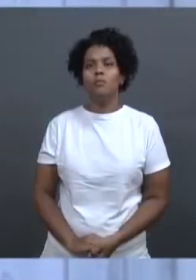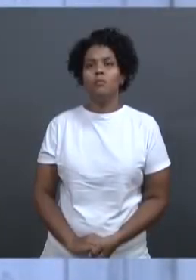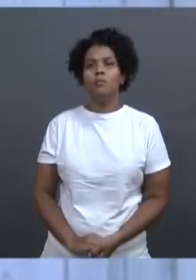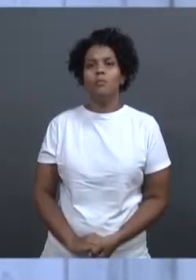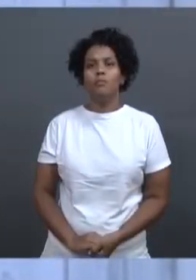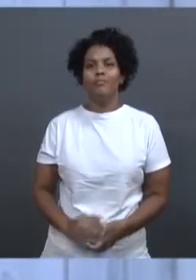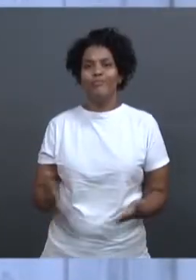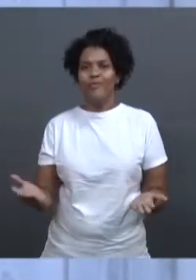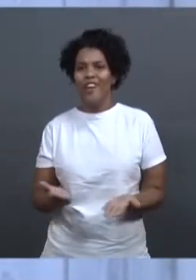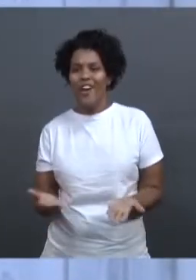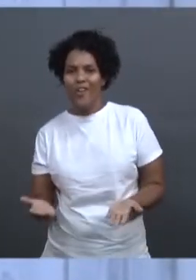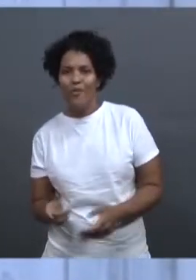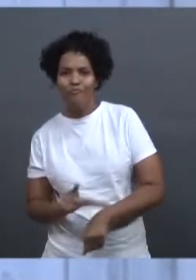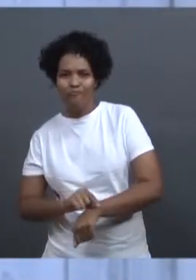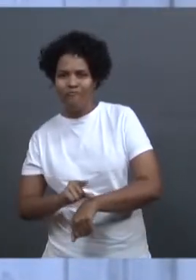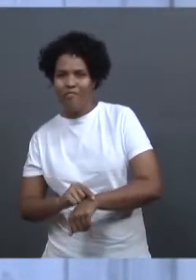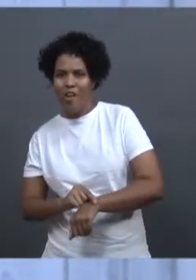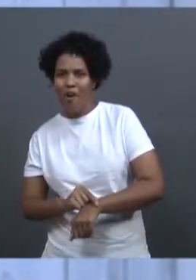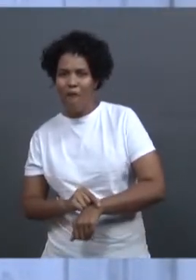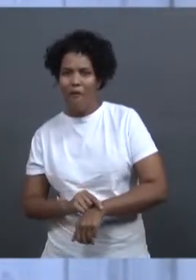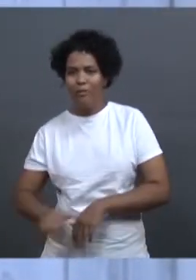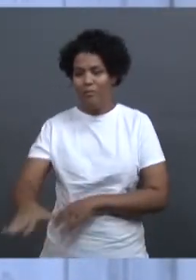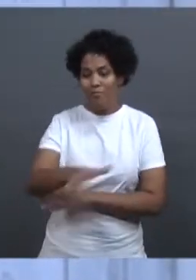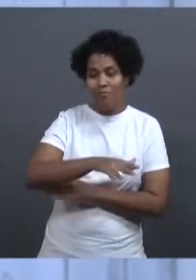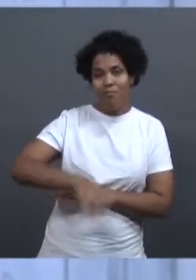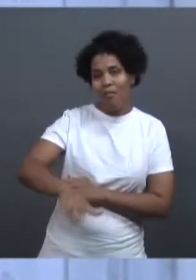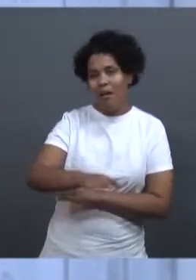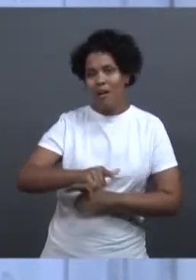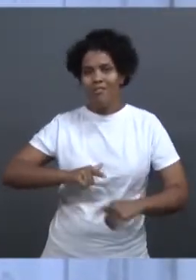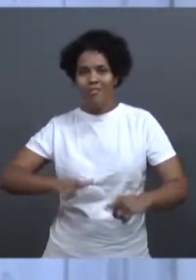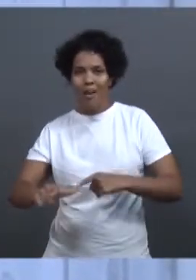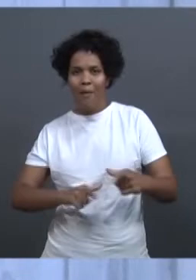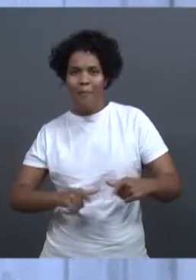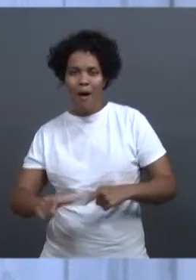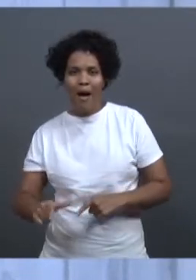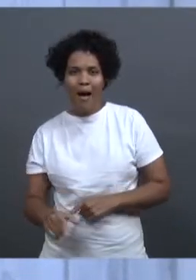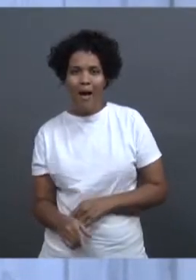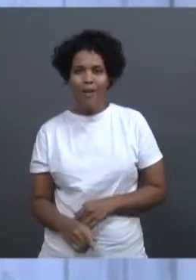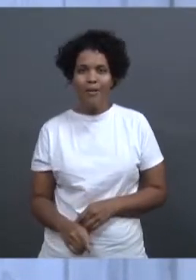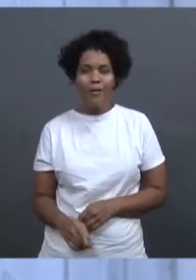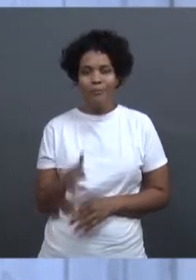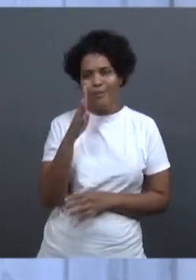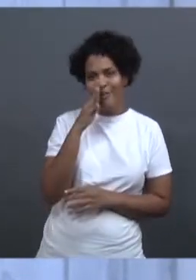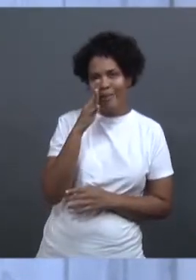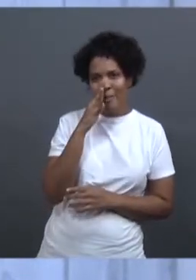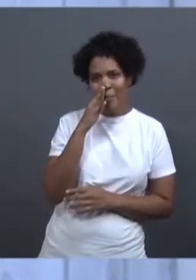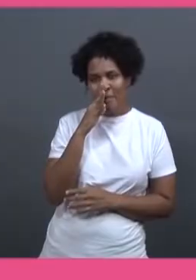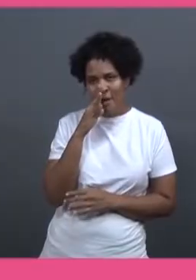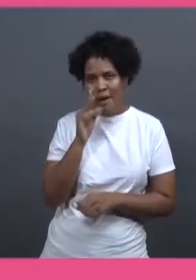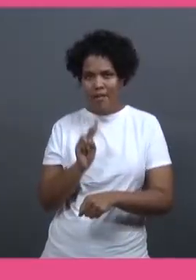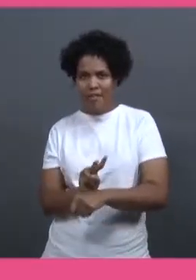Agora é hora do quadro Mercado de Trabalho. Confira algumas vagas disponíveis em Uberlândia.